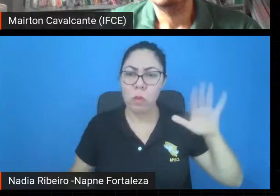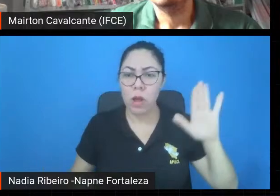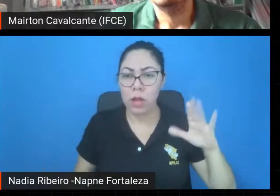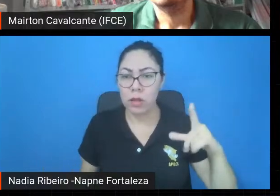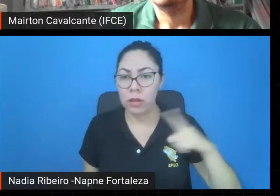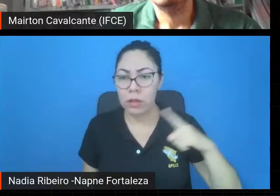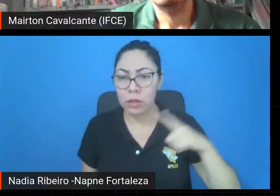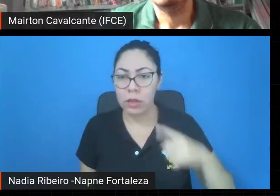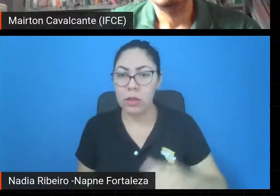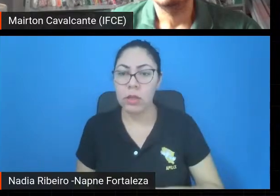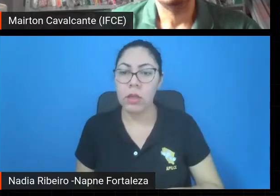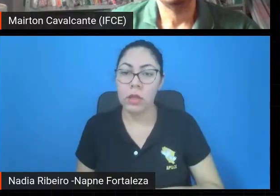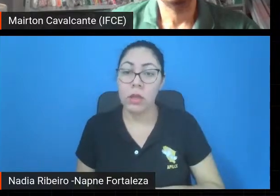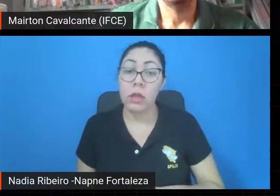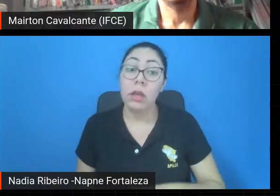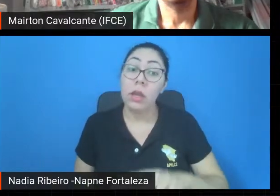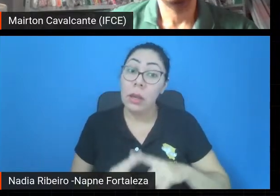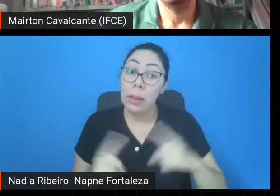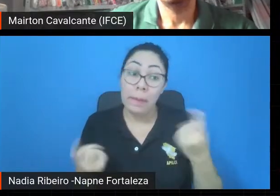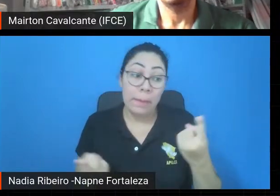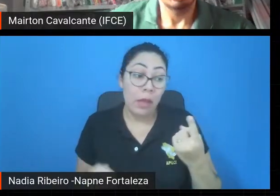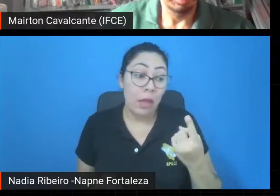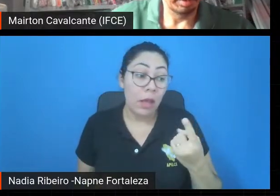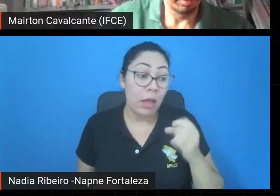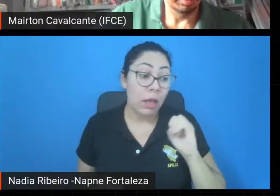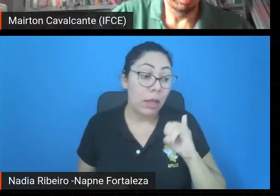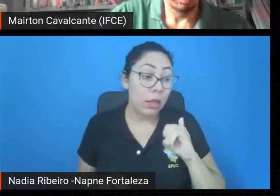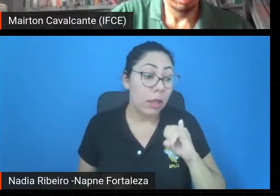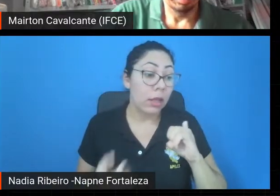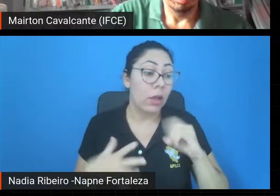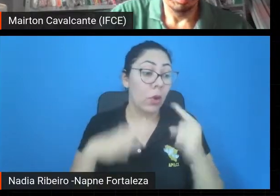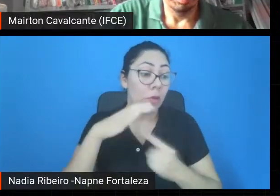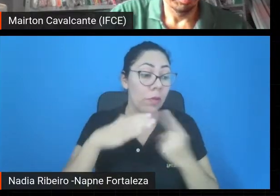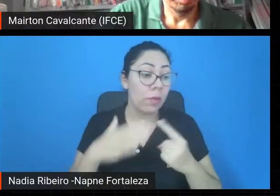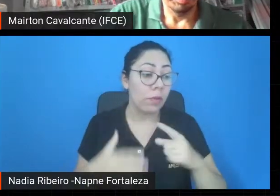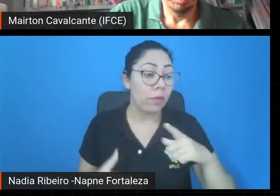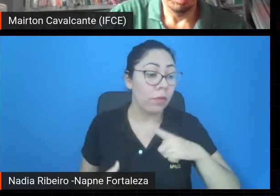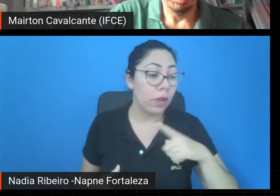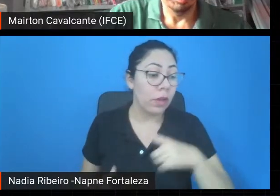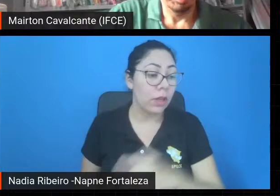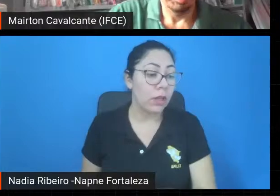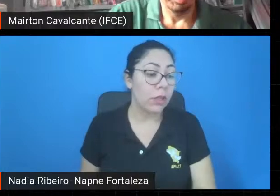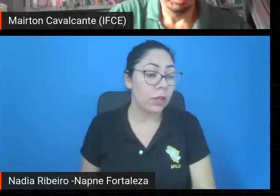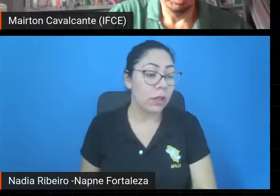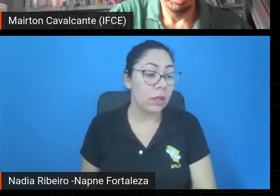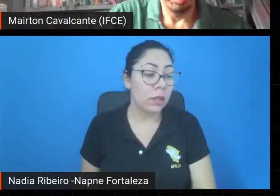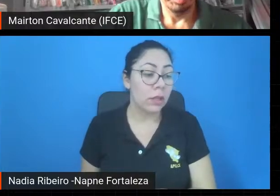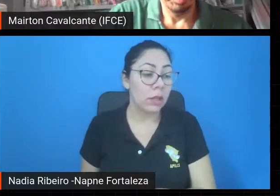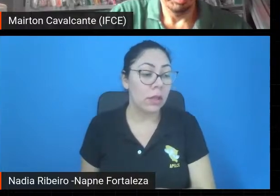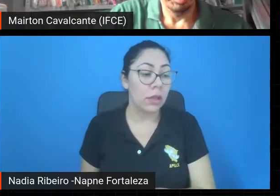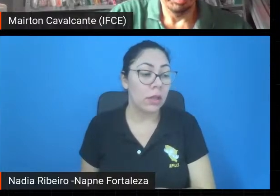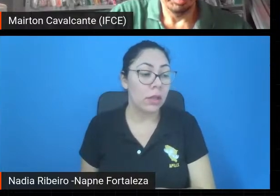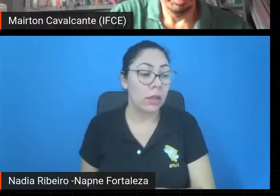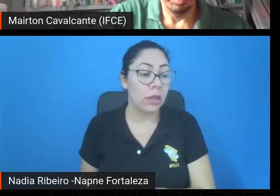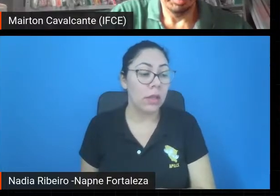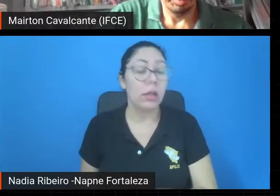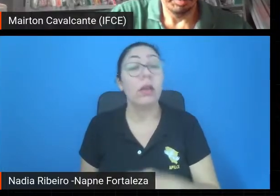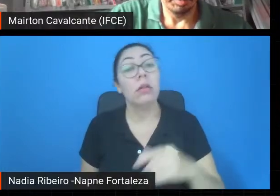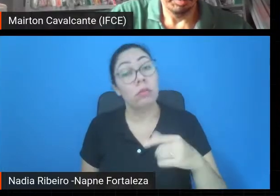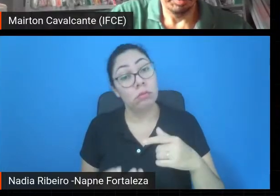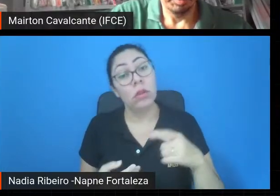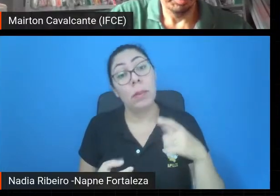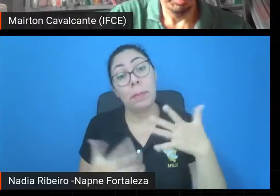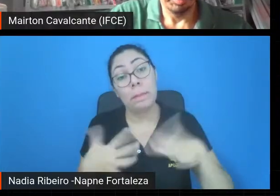ainda, mas se for, o universo vai ficar expandindo para sempre. O acontece com isso? Isso é numa escala de